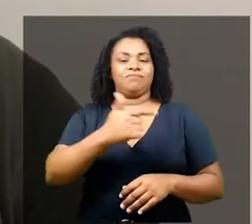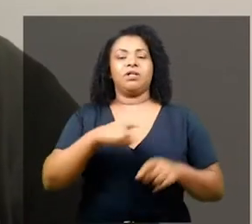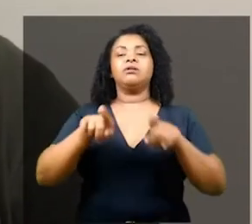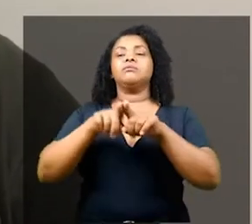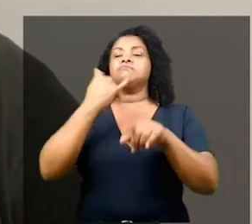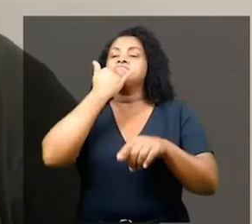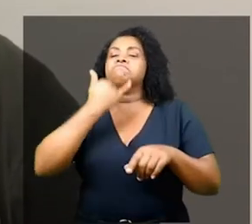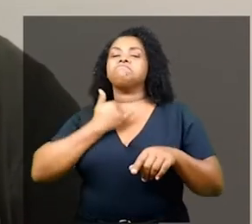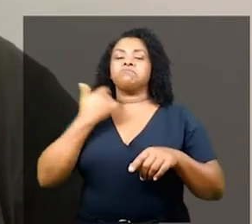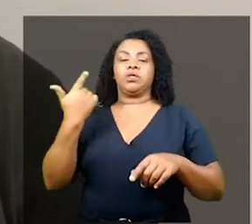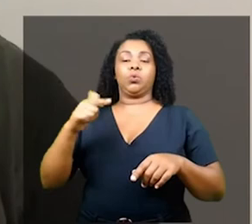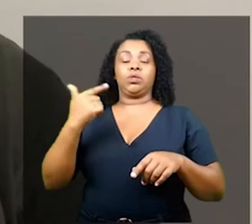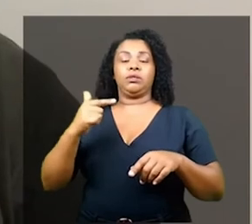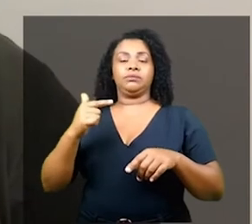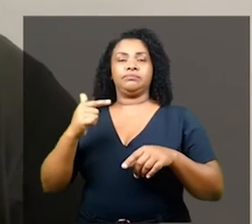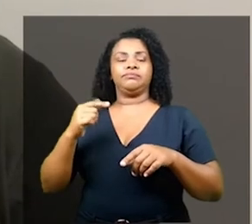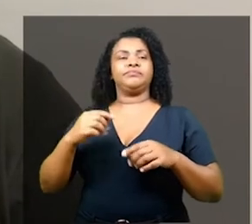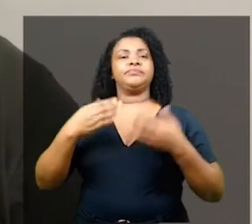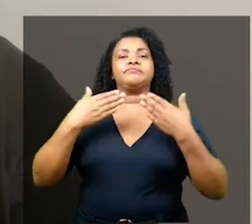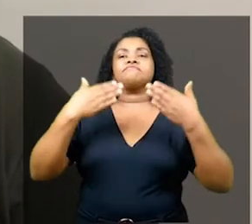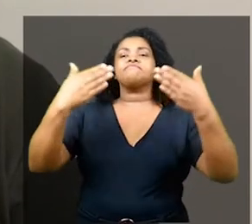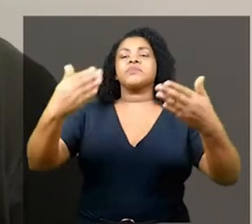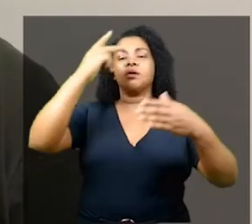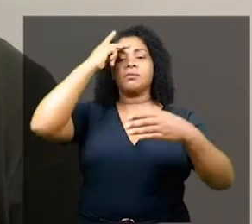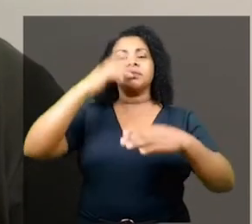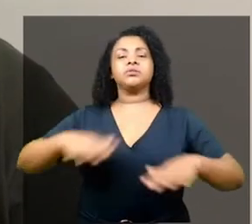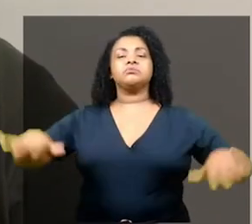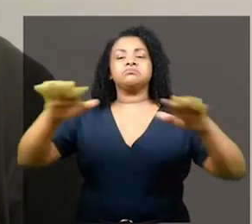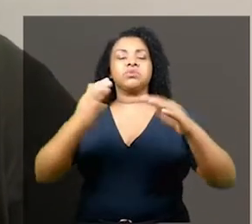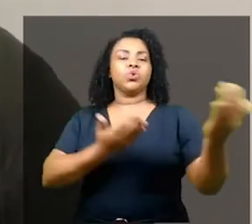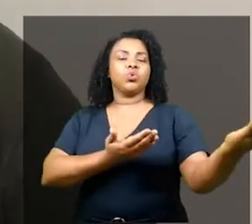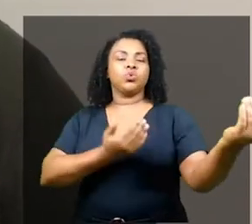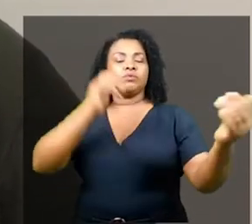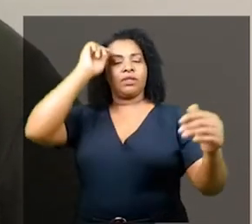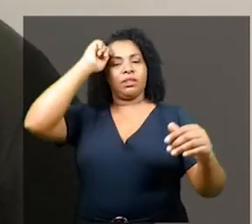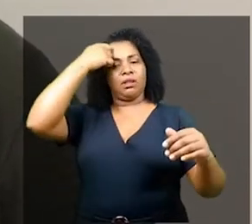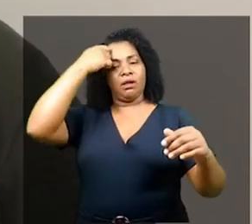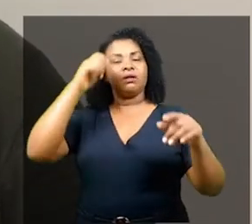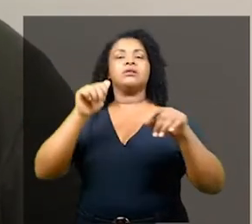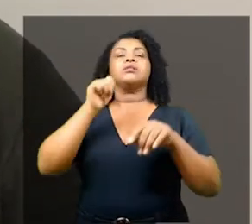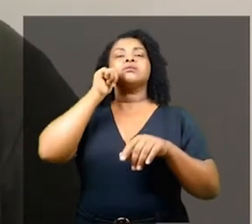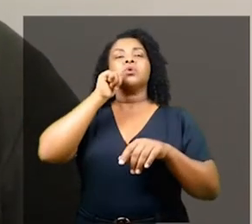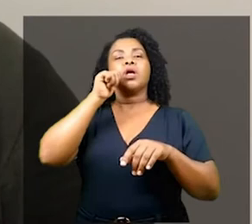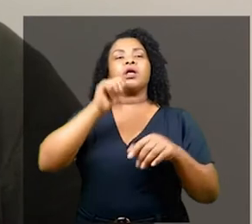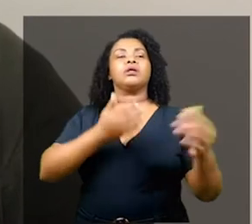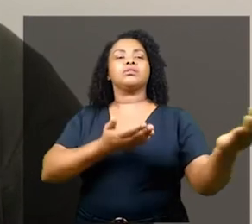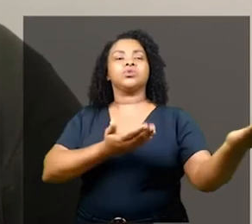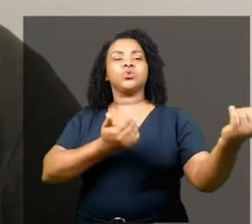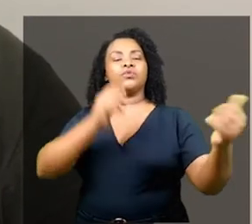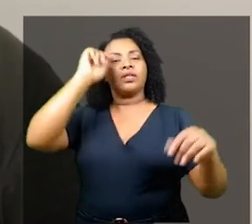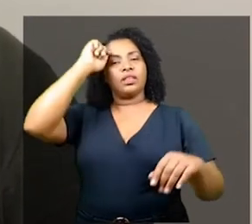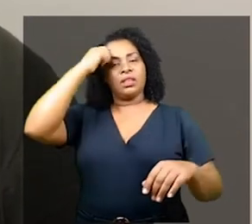diante de pessoas negras, geralmente jovens, negras e negros. E eu acredito que essas